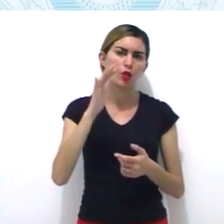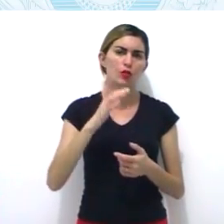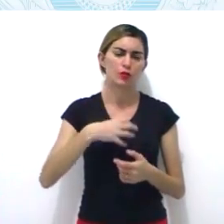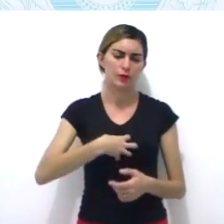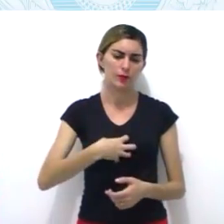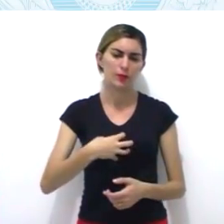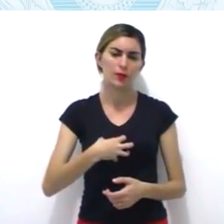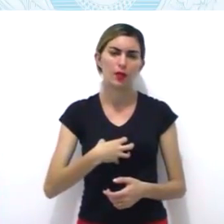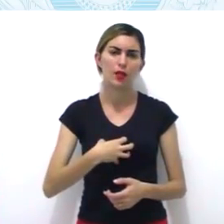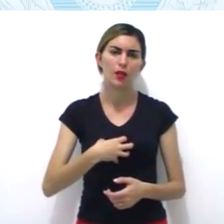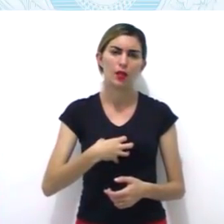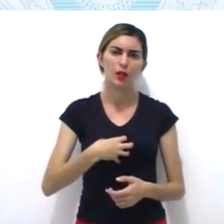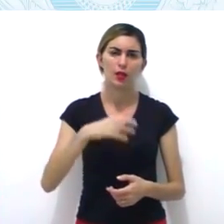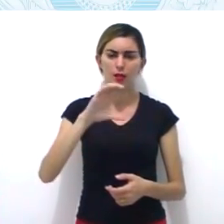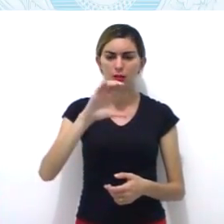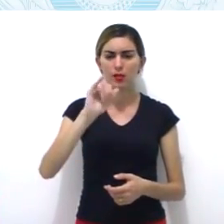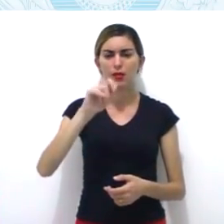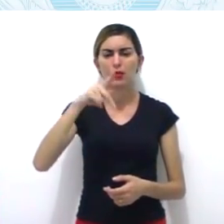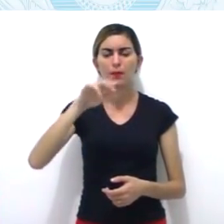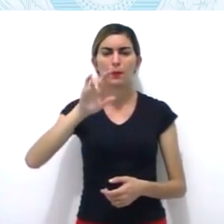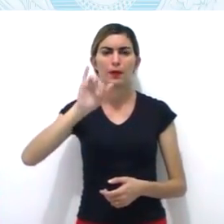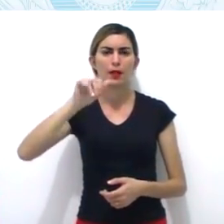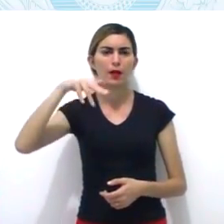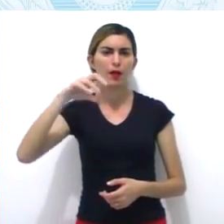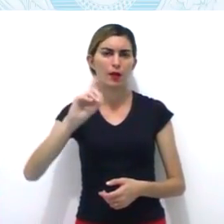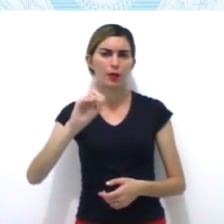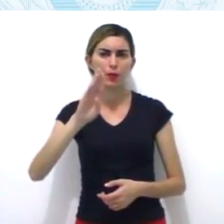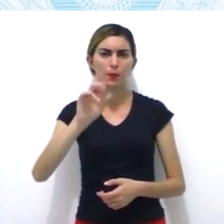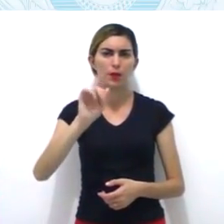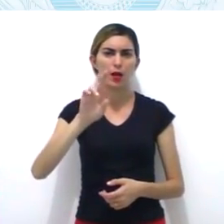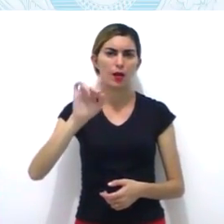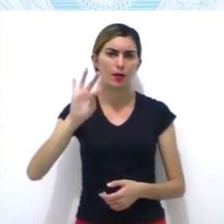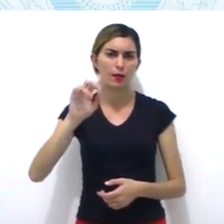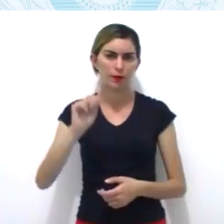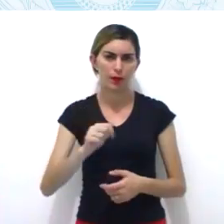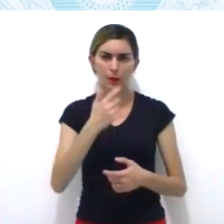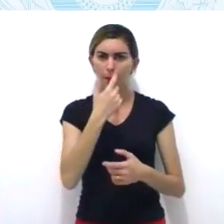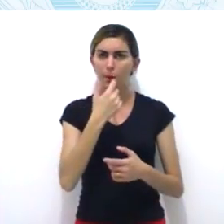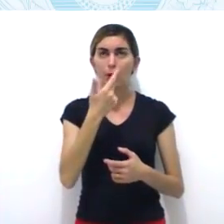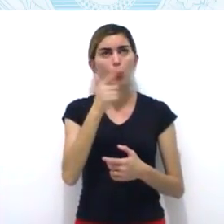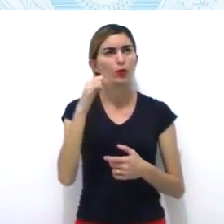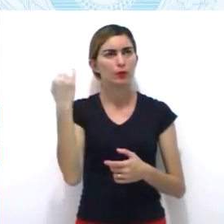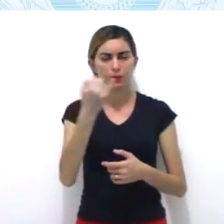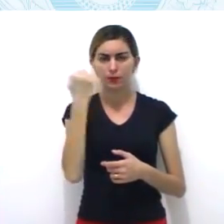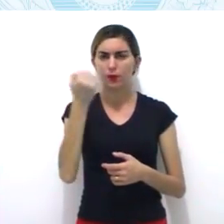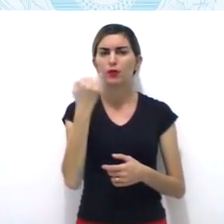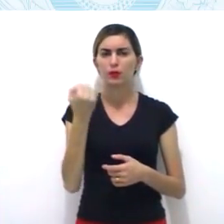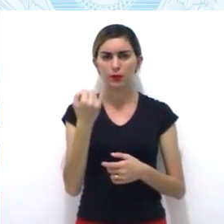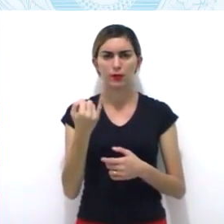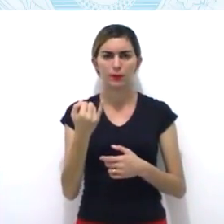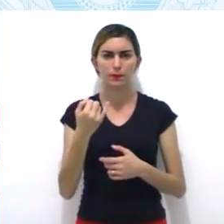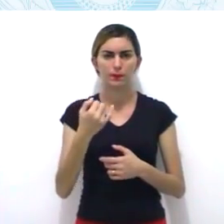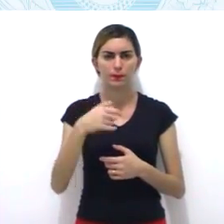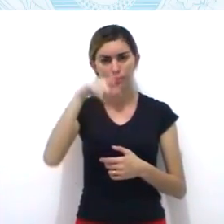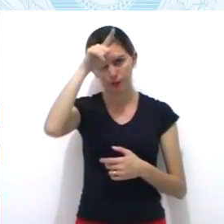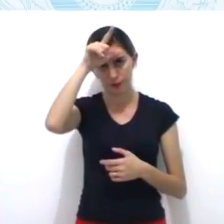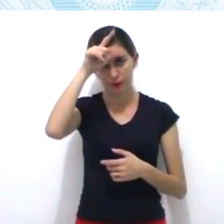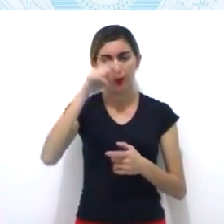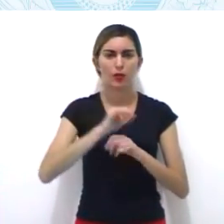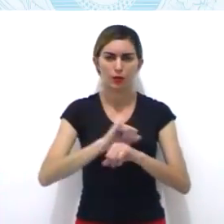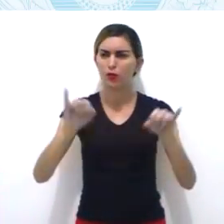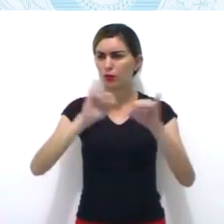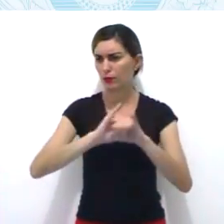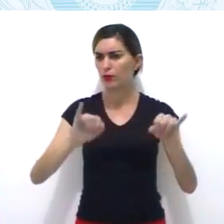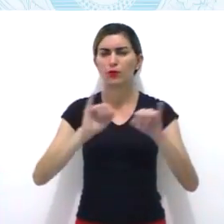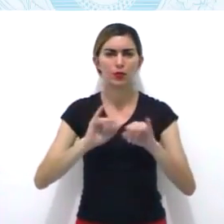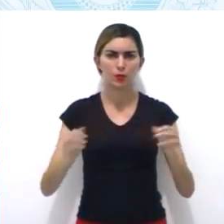na divulgação dos ideais do movimento foi o soldado Luiz Gonzaga das Virgens. Também podemos citar, também